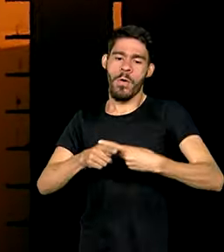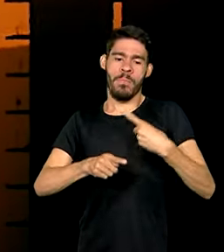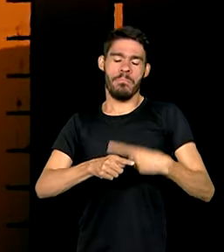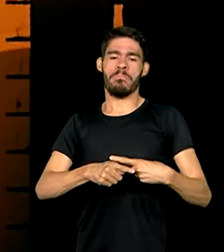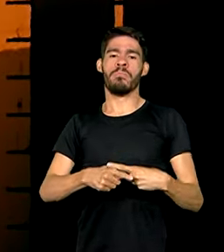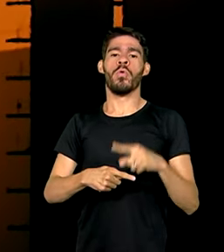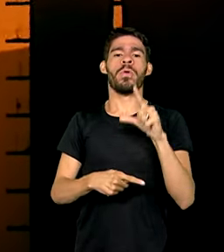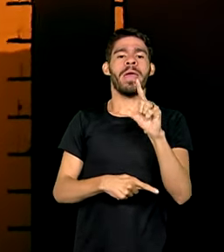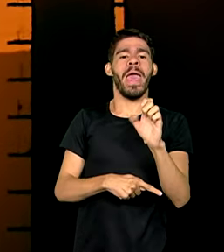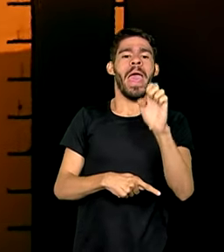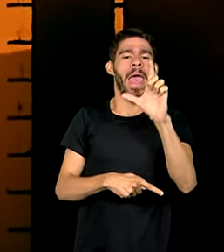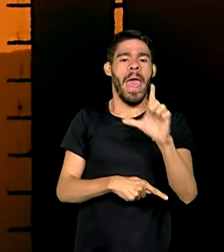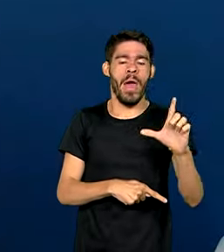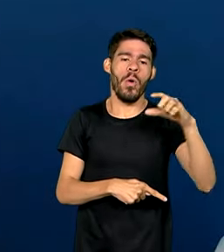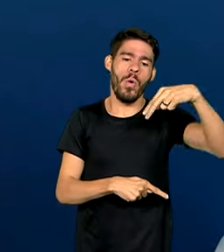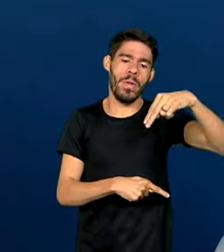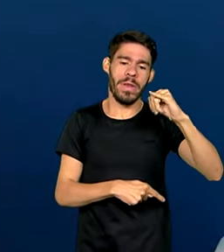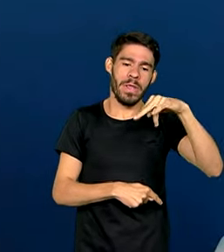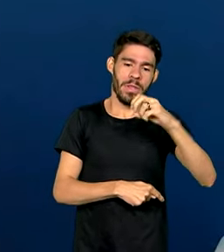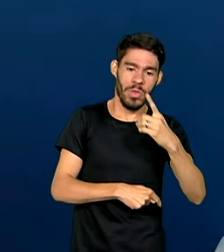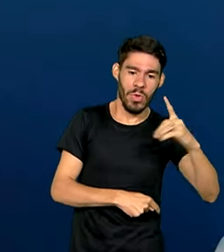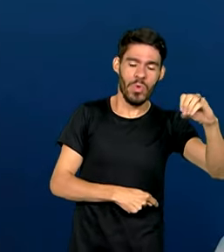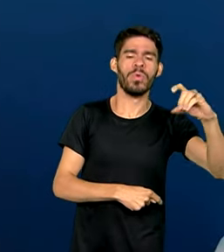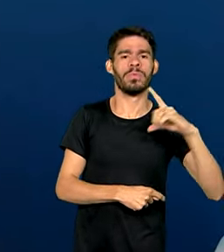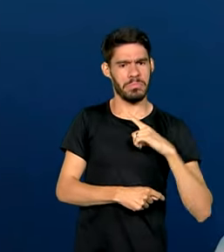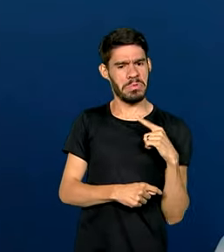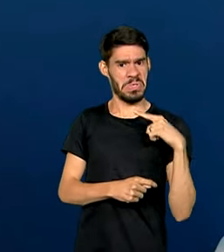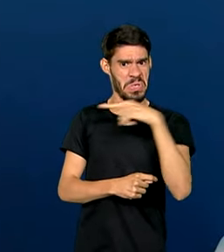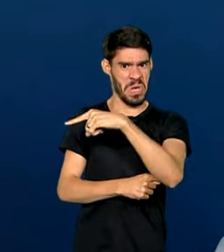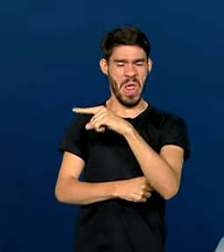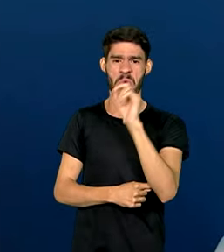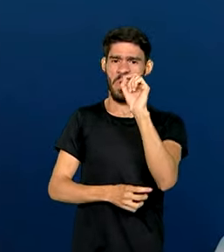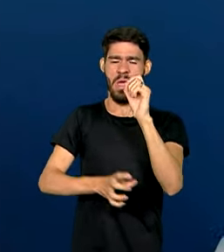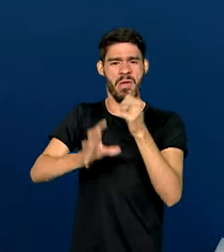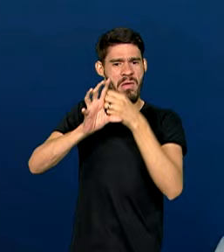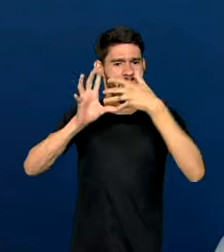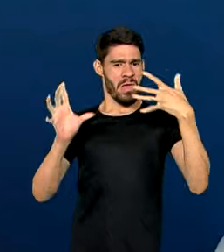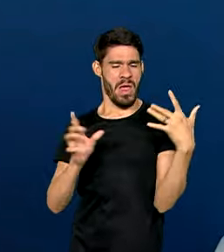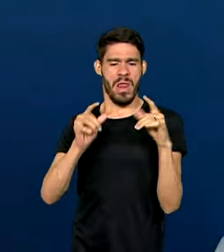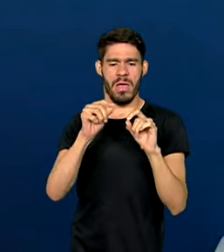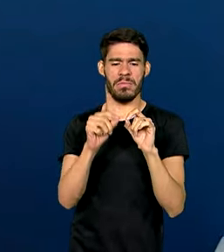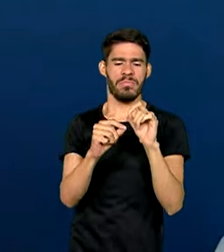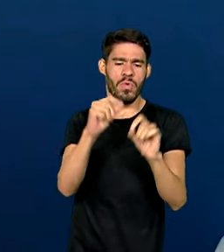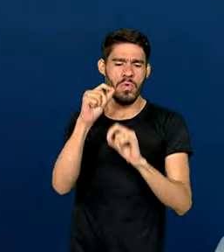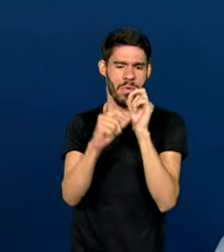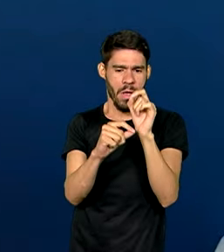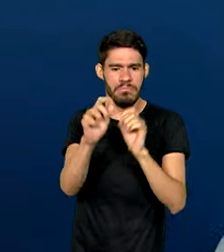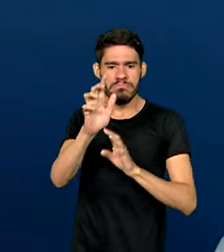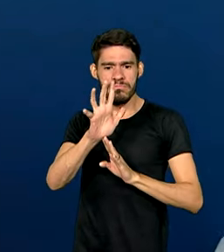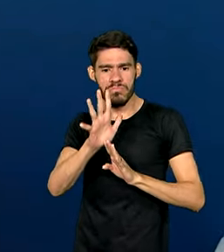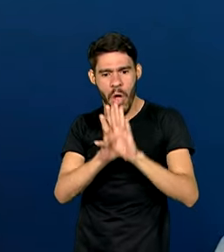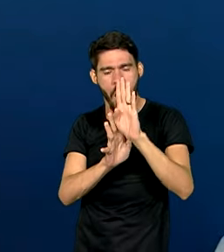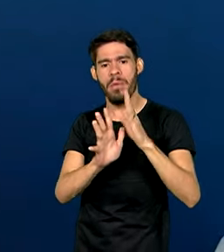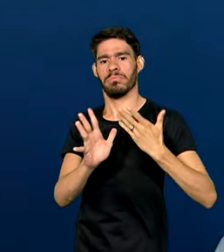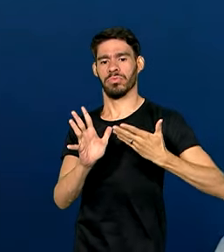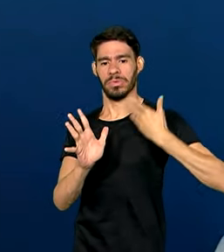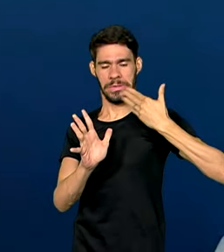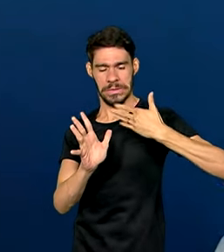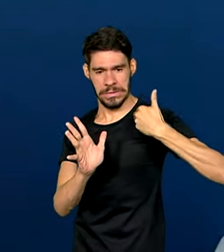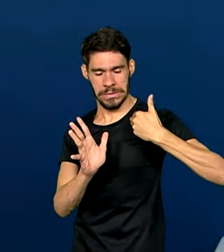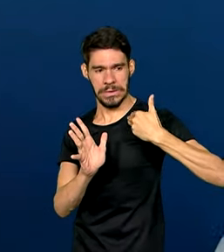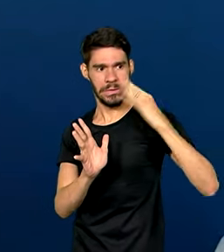influência do fenômeno El Ninho. Ele tem esse El Ninho, ele tem como característica aumentar a temperatura em todo o país.